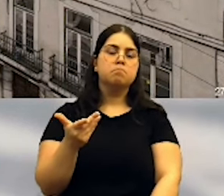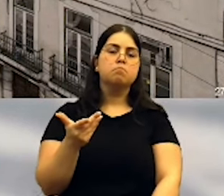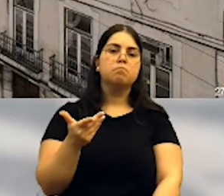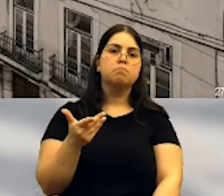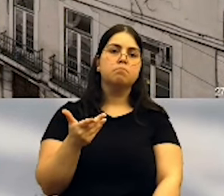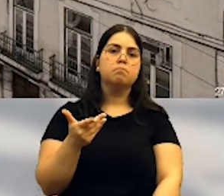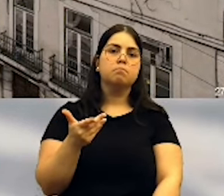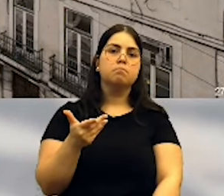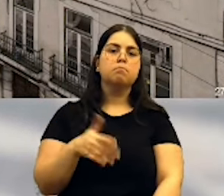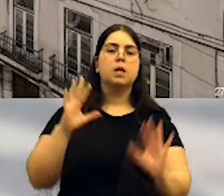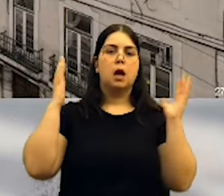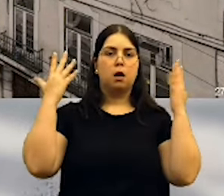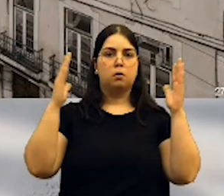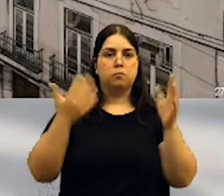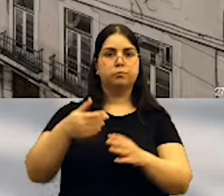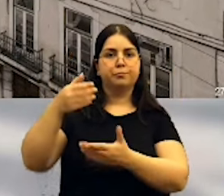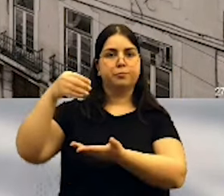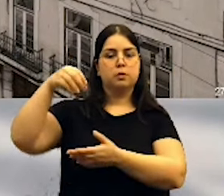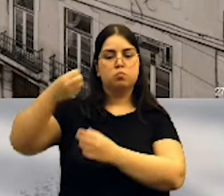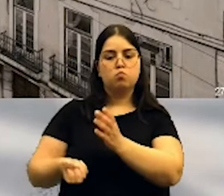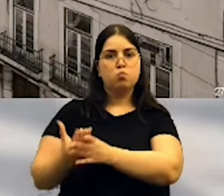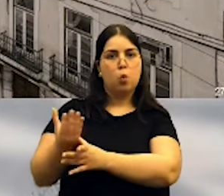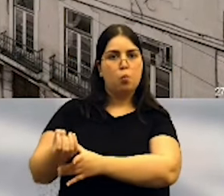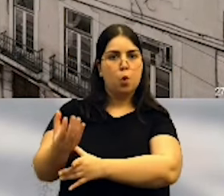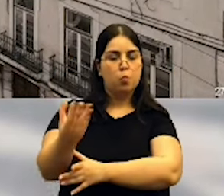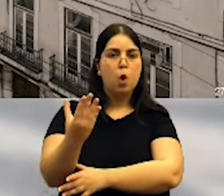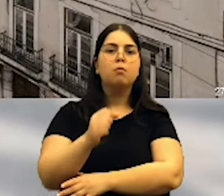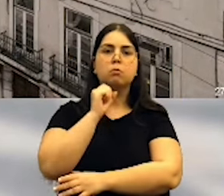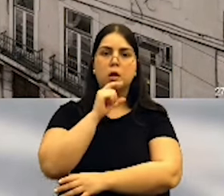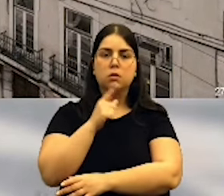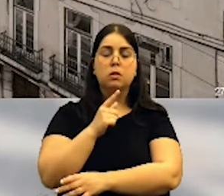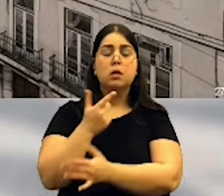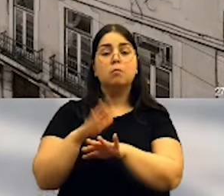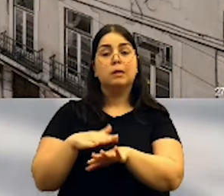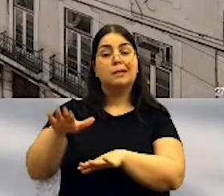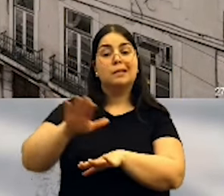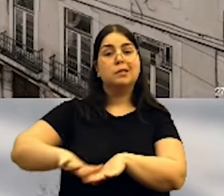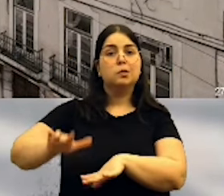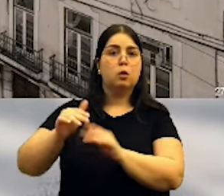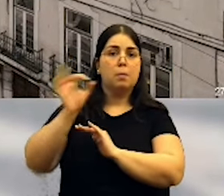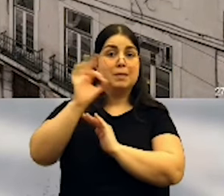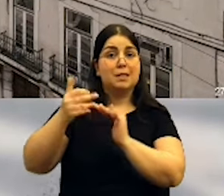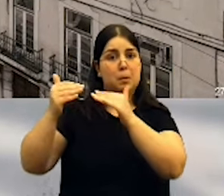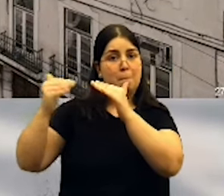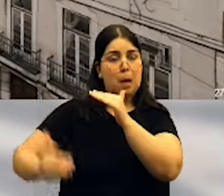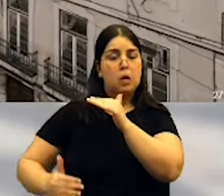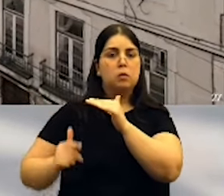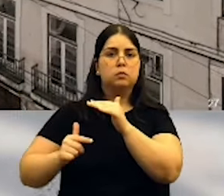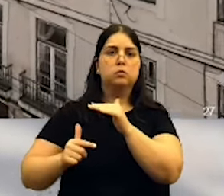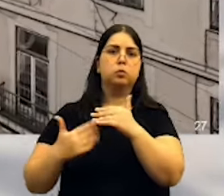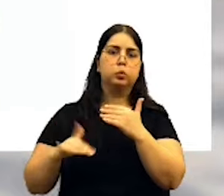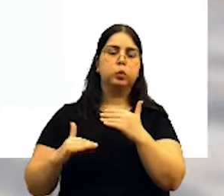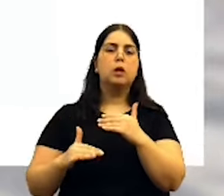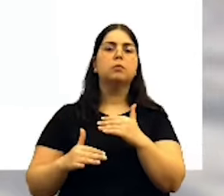rua árvores. Esta é a zona da cidade que tem, aliás, a menor densidade de árvores e, portanto, onde a necessidade é maior.